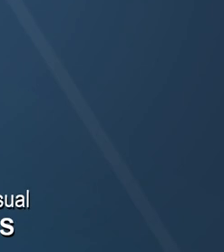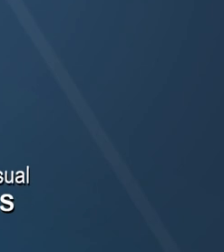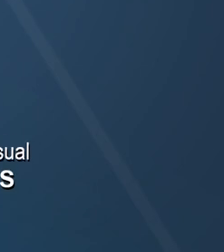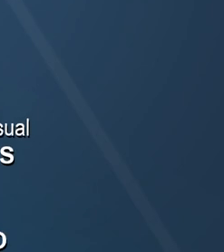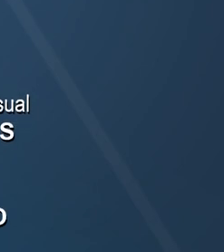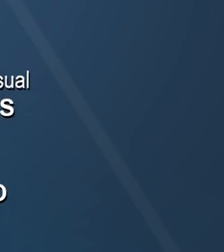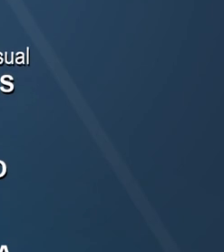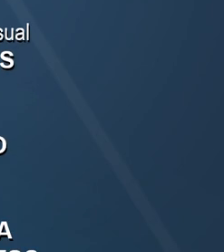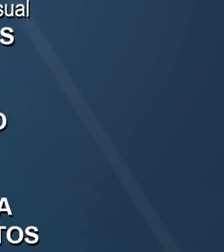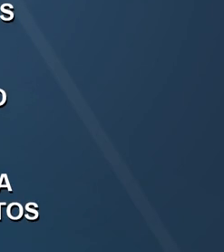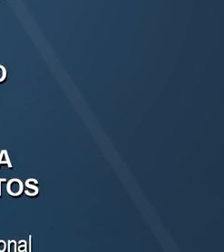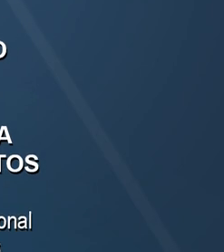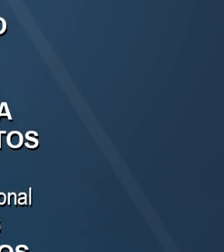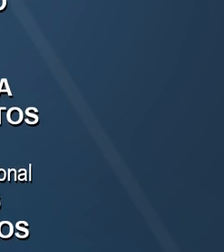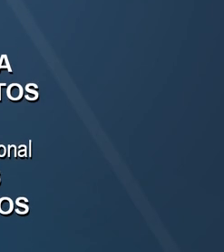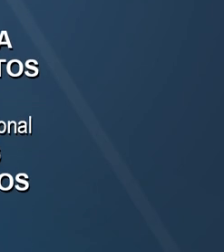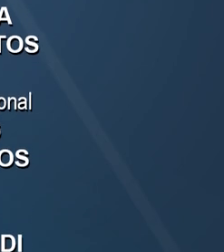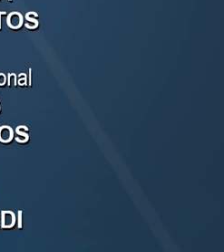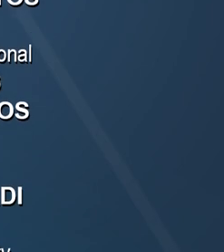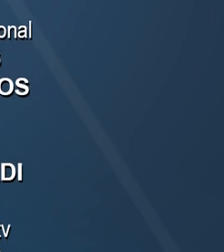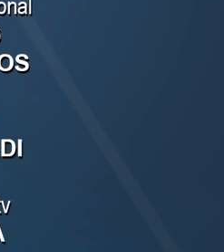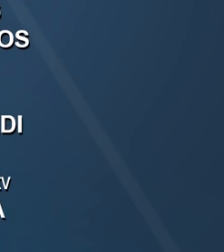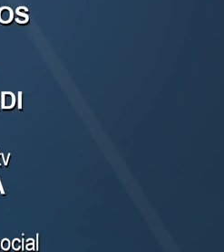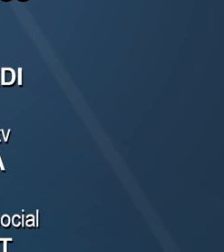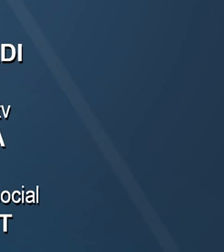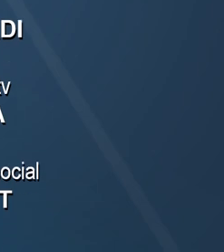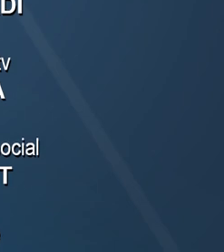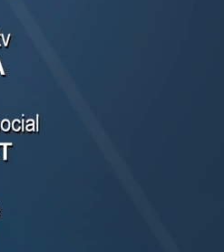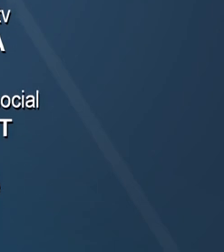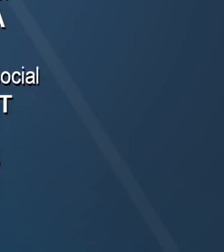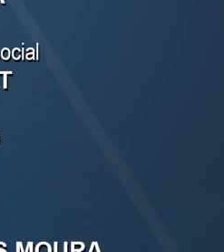E a gente